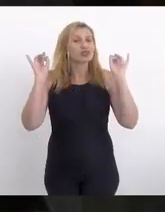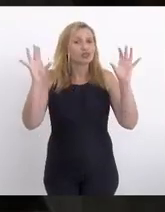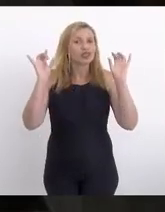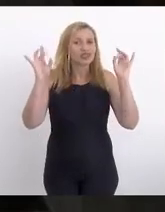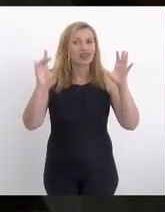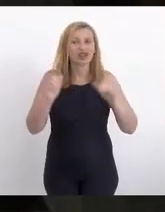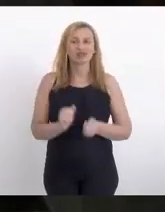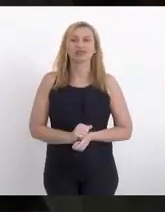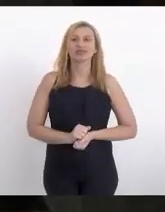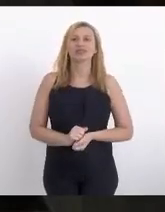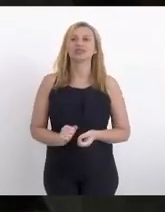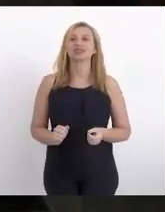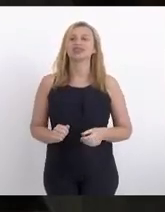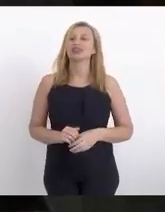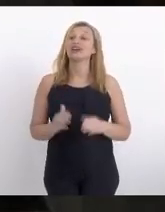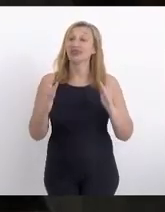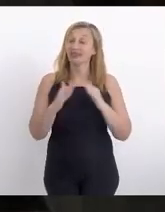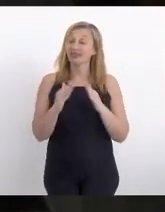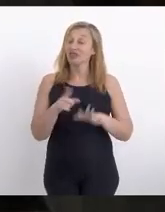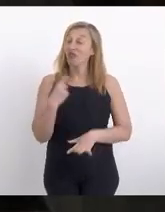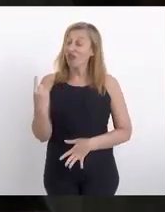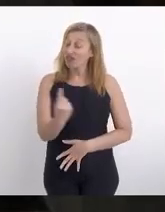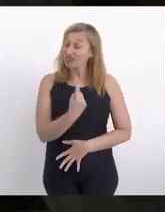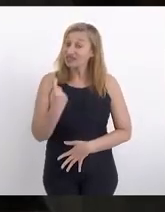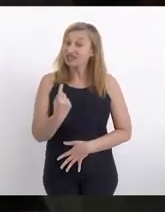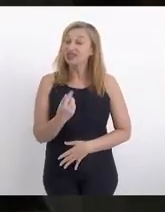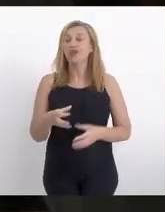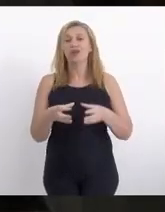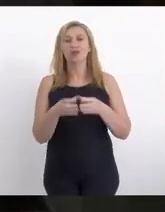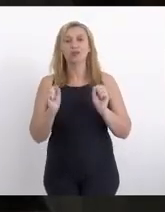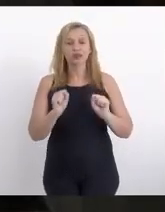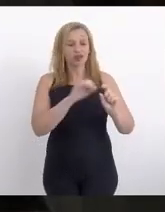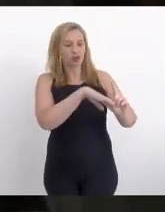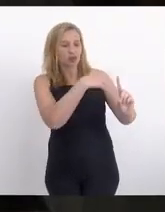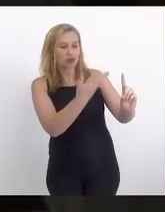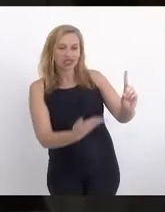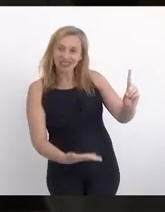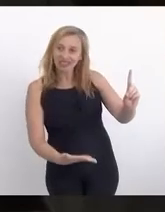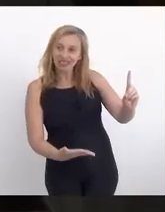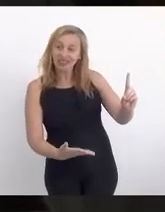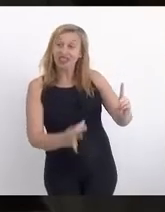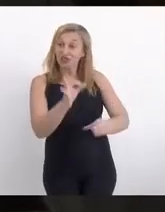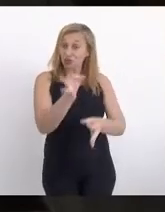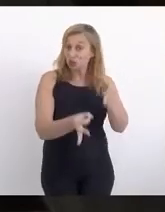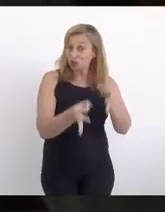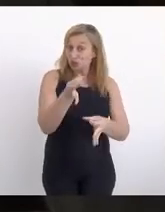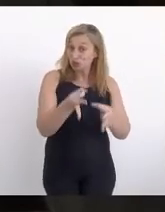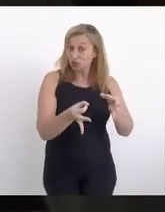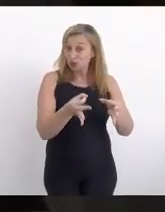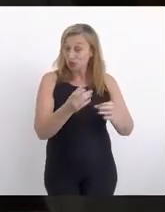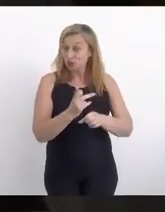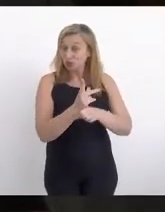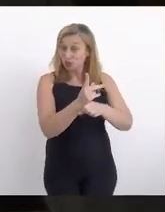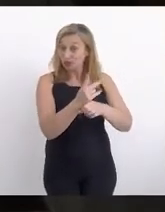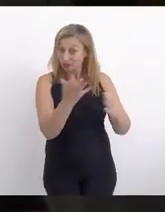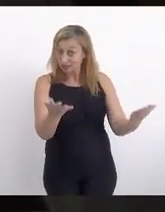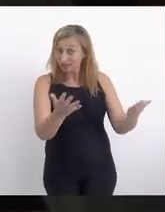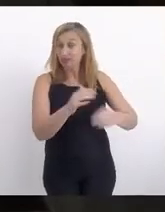no auditório aqui da casa, nós, a comissão, pôde homenagear a justo título com